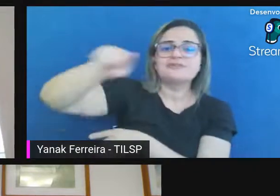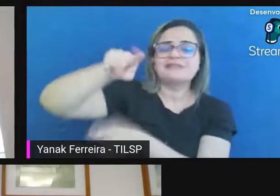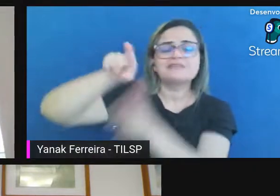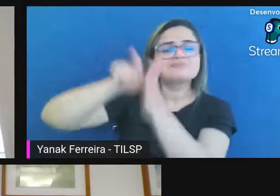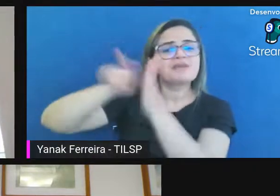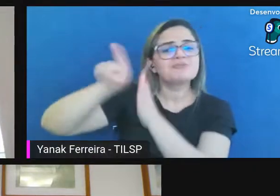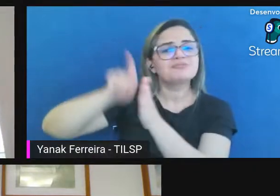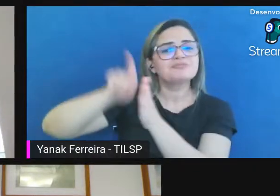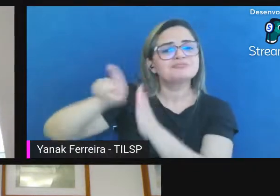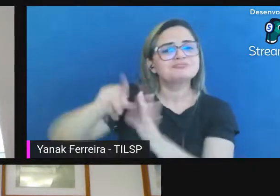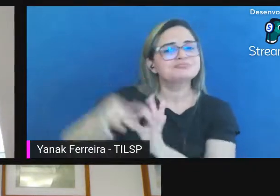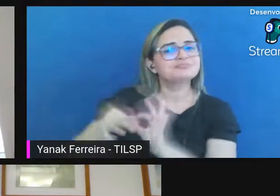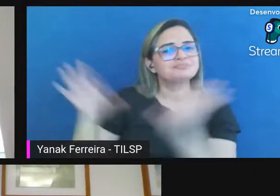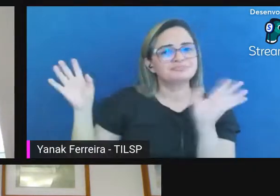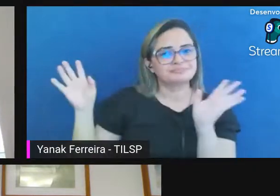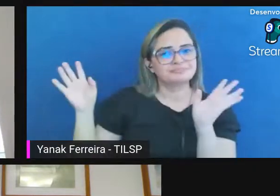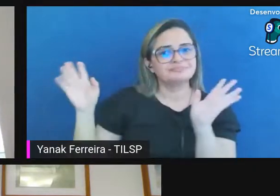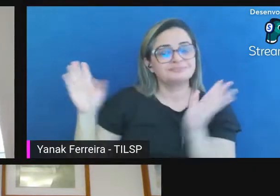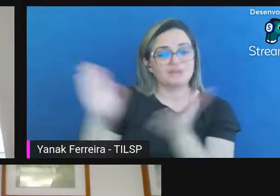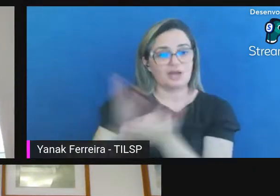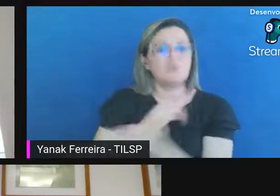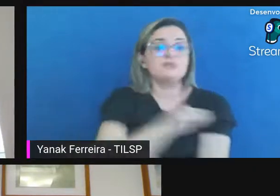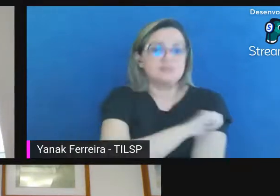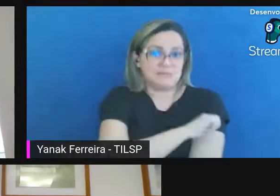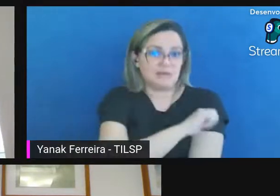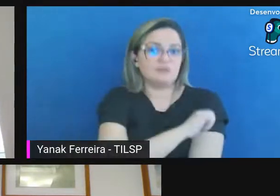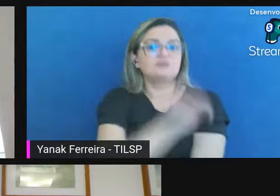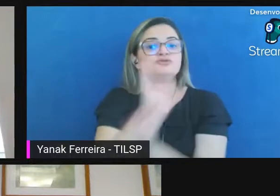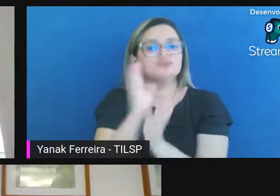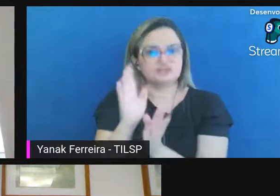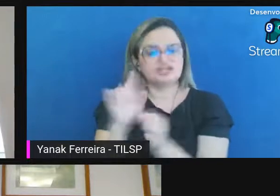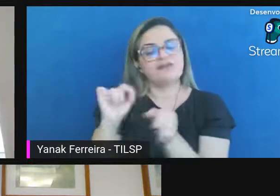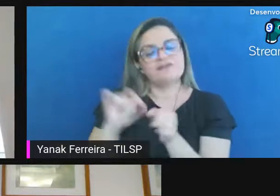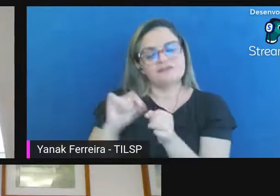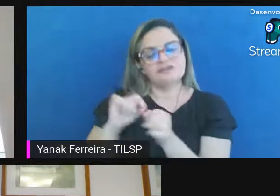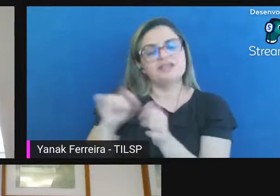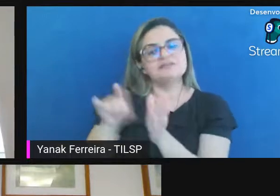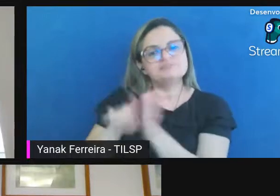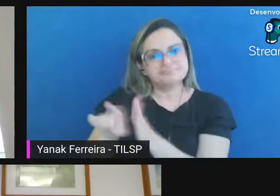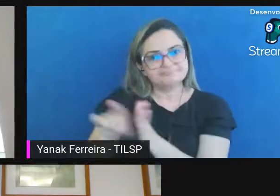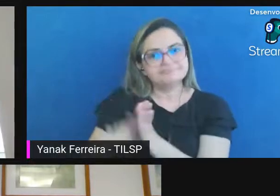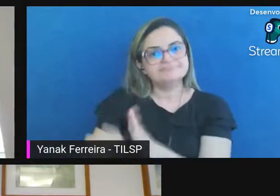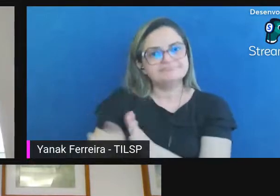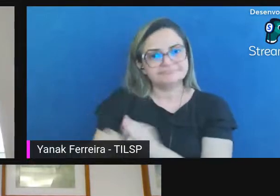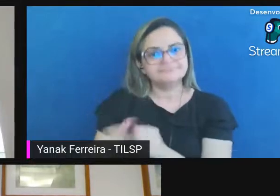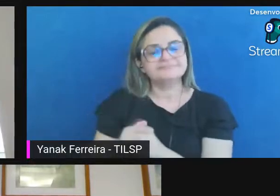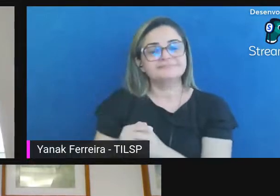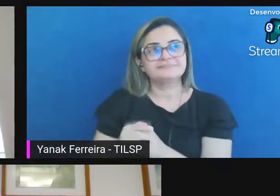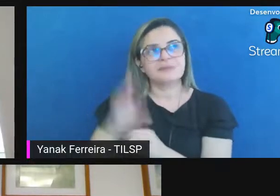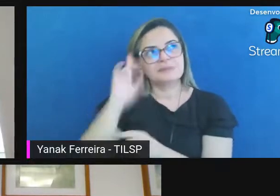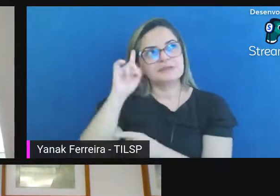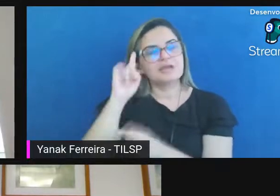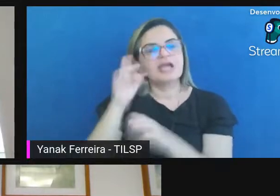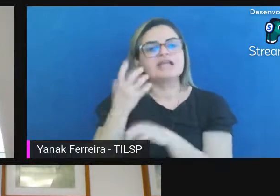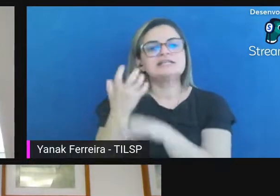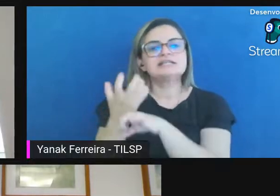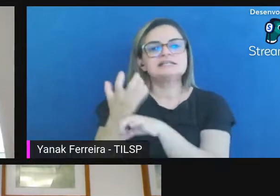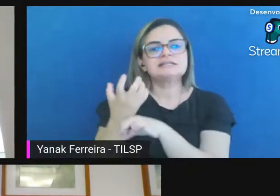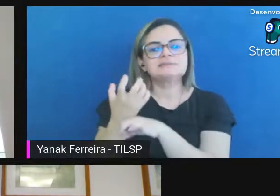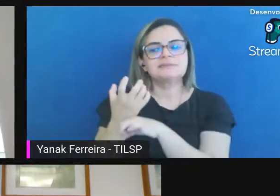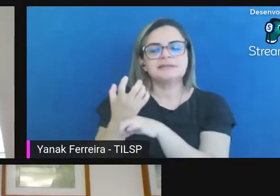alunos né do curso de biblioteconomia que cursam uma disciplina de gestão documental com a professora Eliane